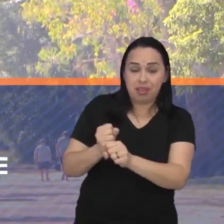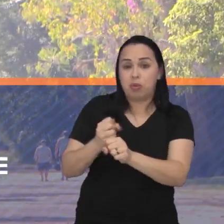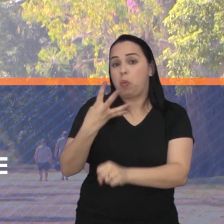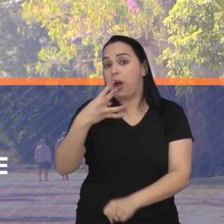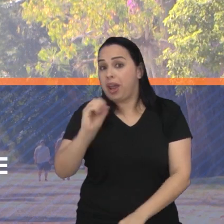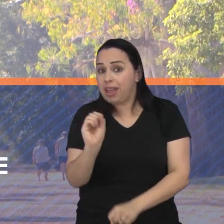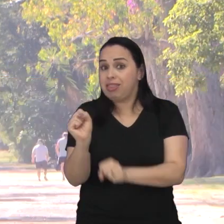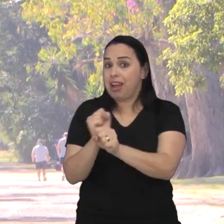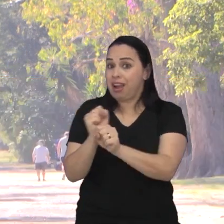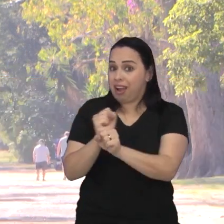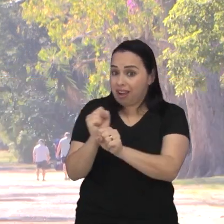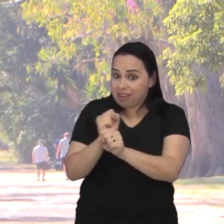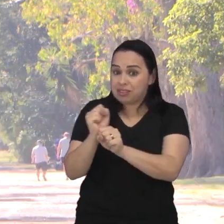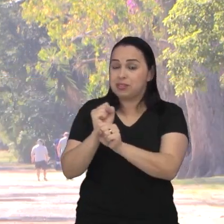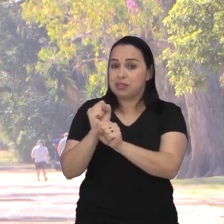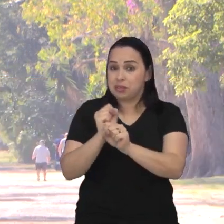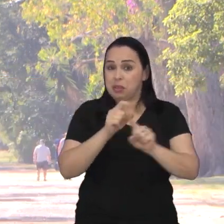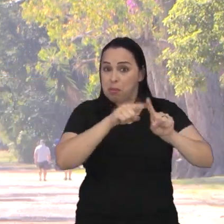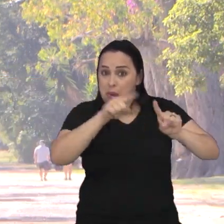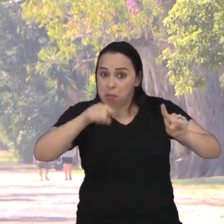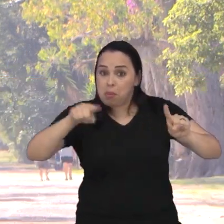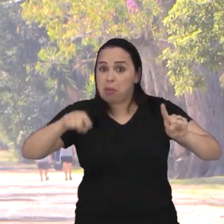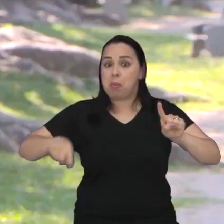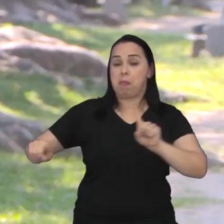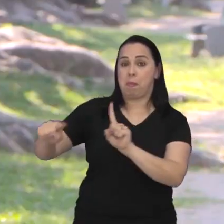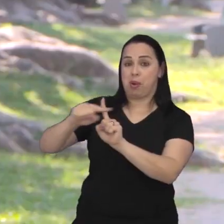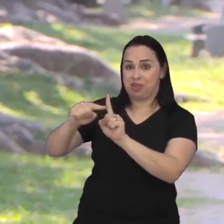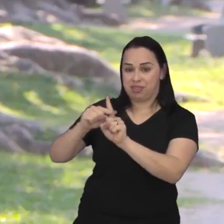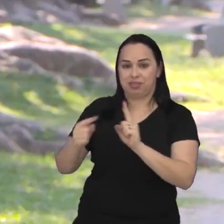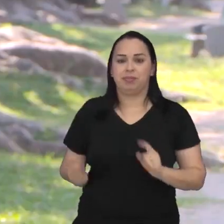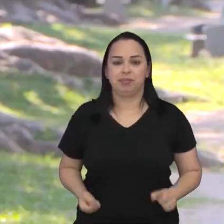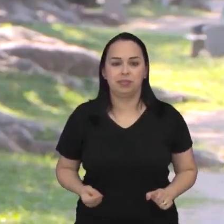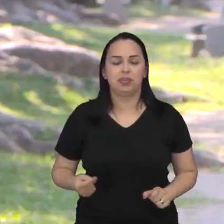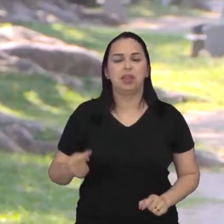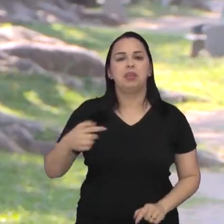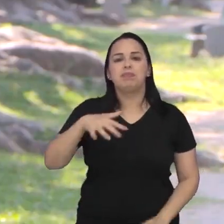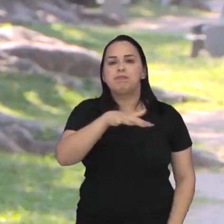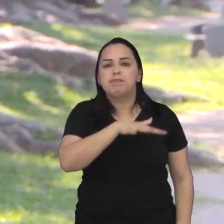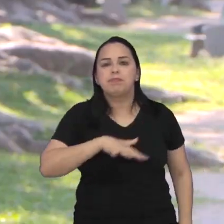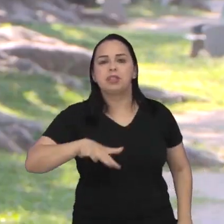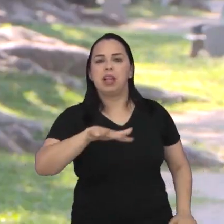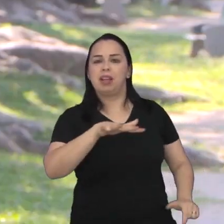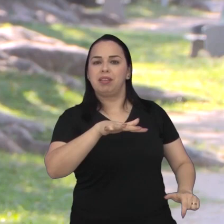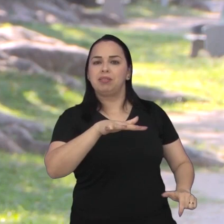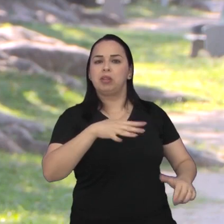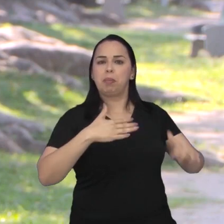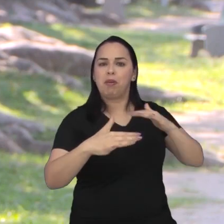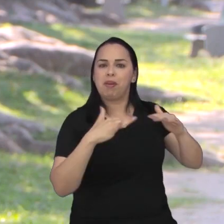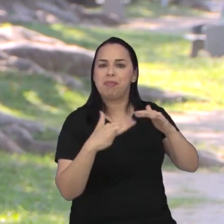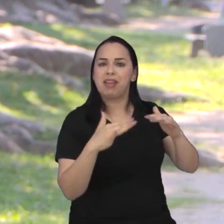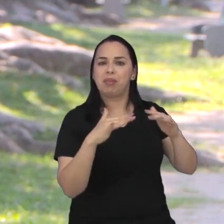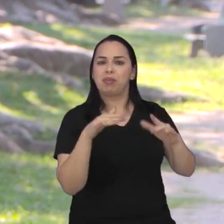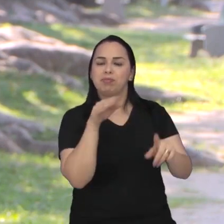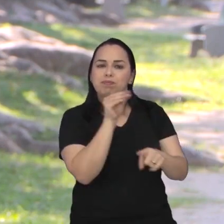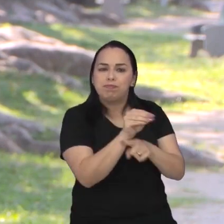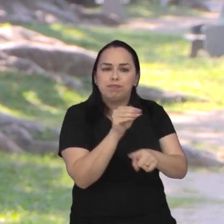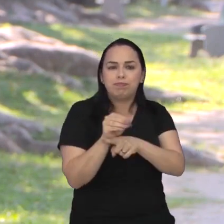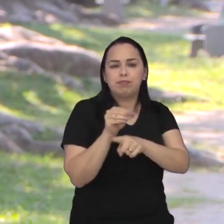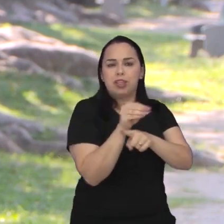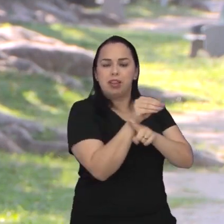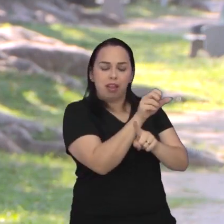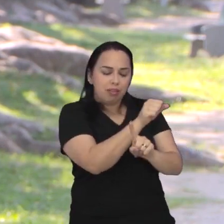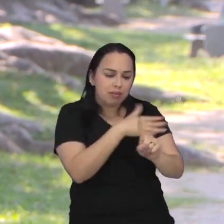há quatro décadas com um balanço positivo. No movimento ambientalista, agora sustentabilista da sociedade,